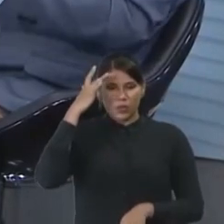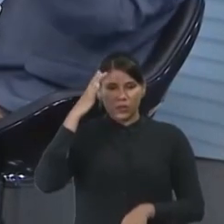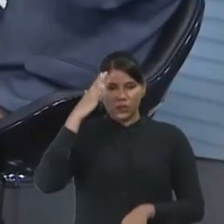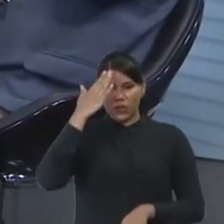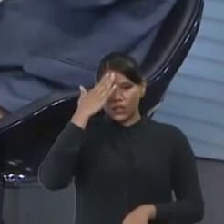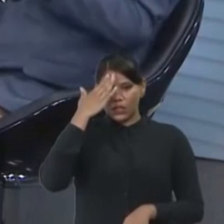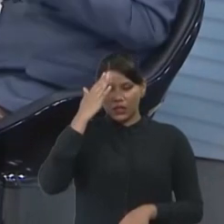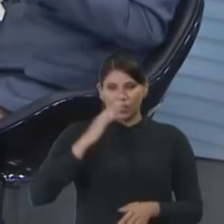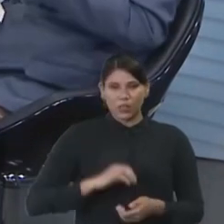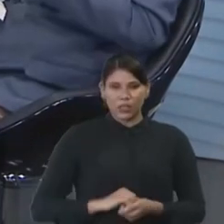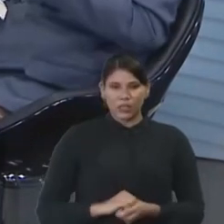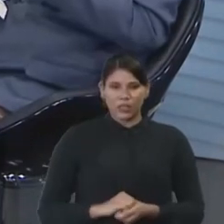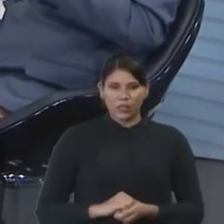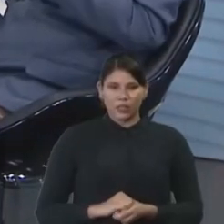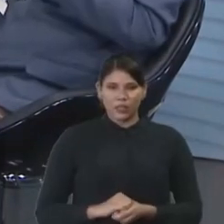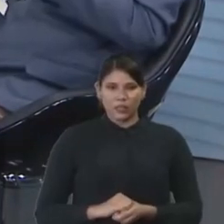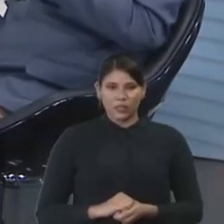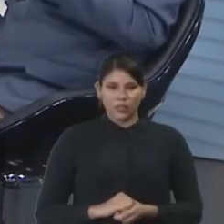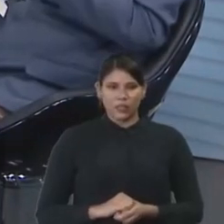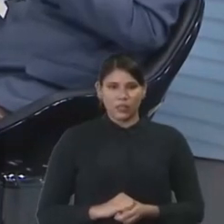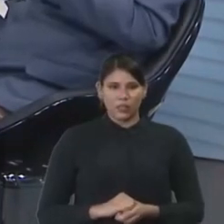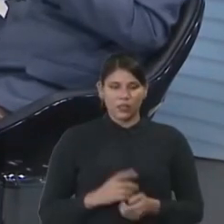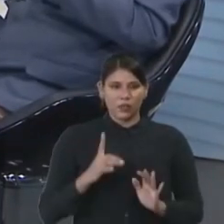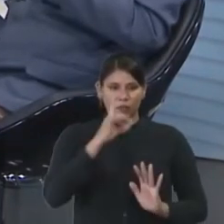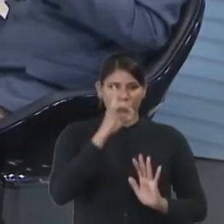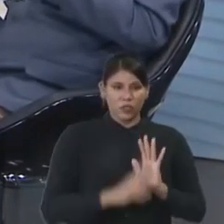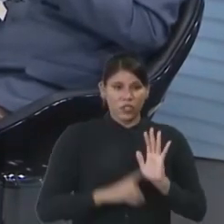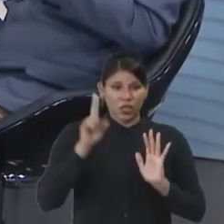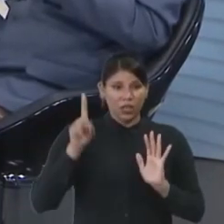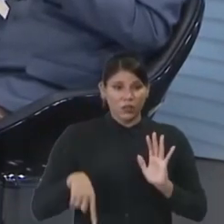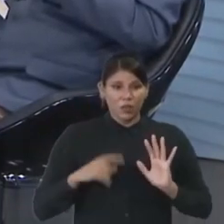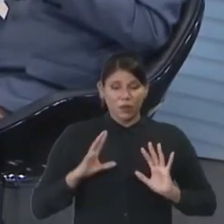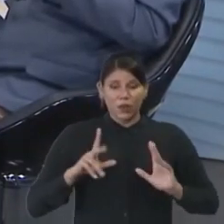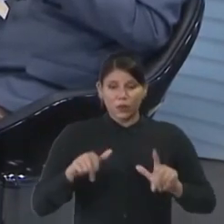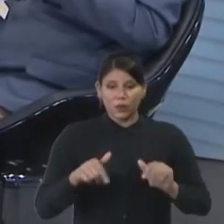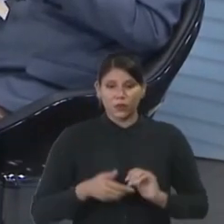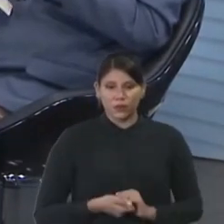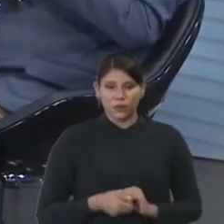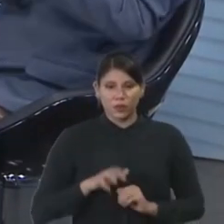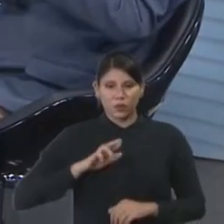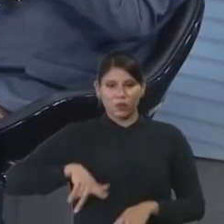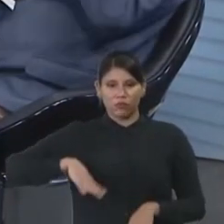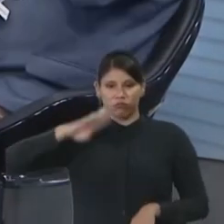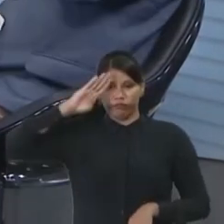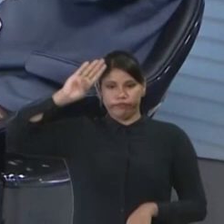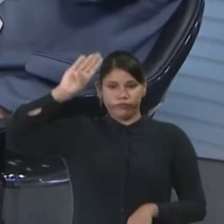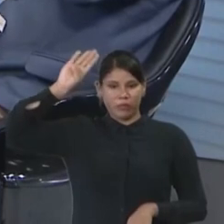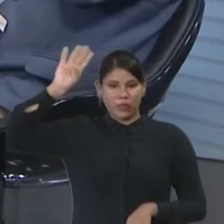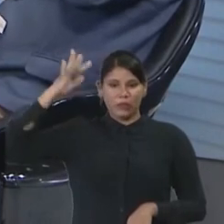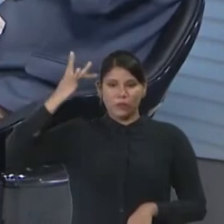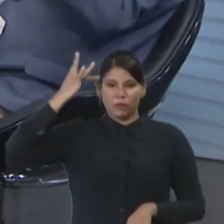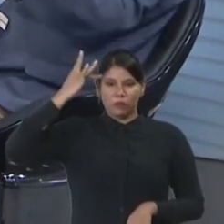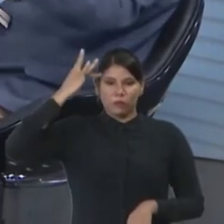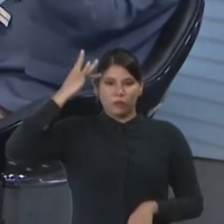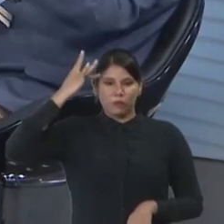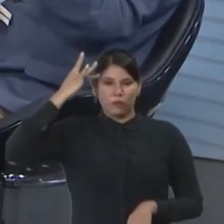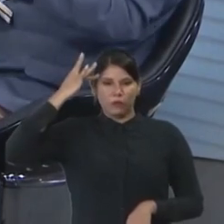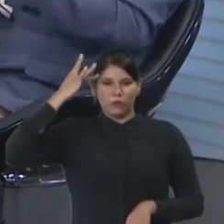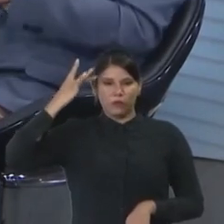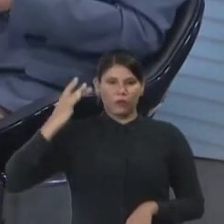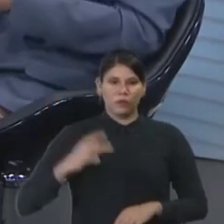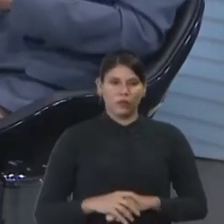ia dizer. Porque o direito... Está fácil de compreensão. O direito é para todos. Pronto. Não está aquela coisa do advoguês, né?